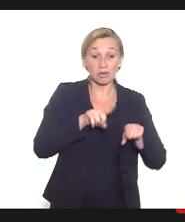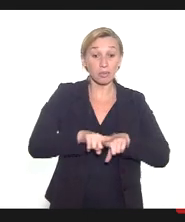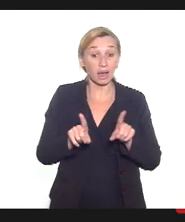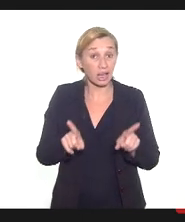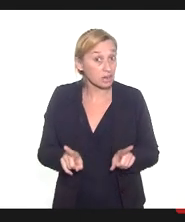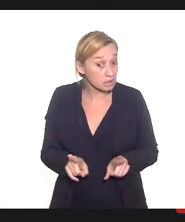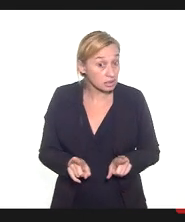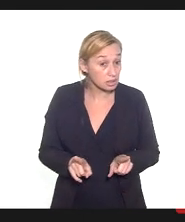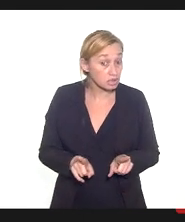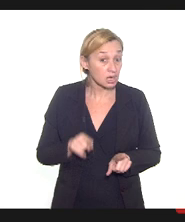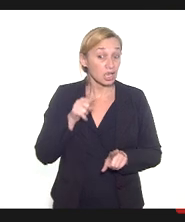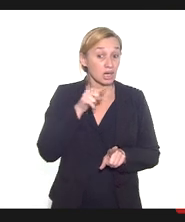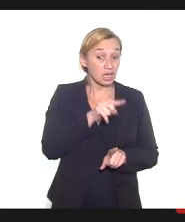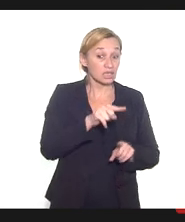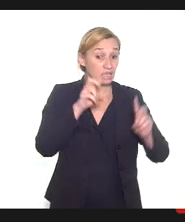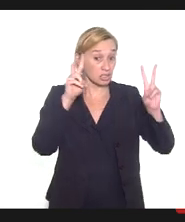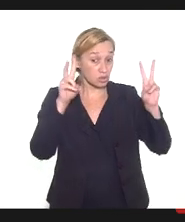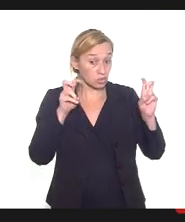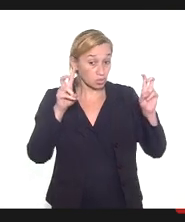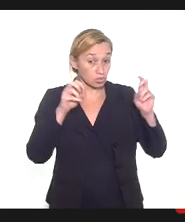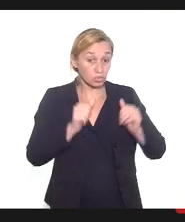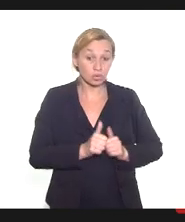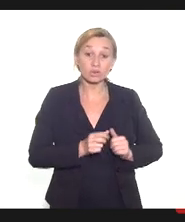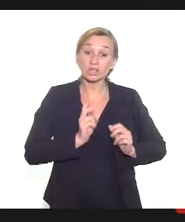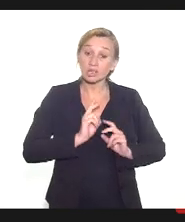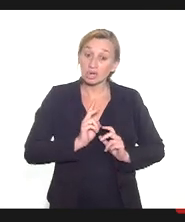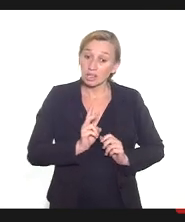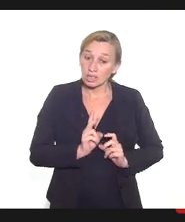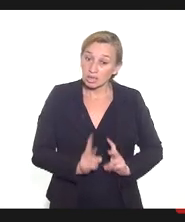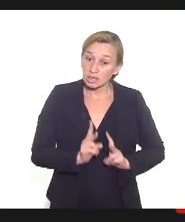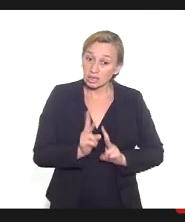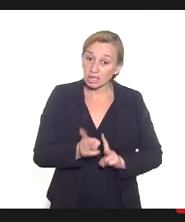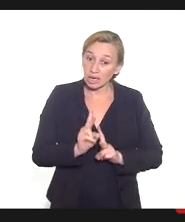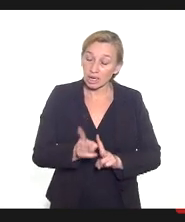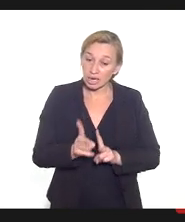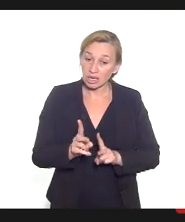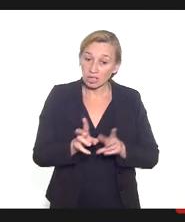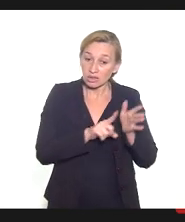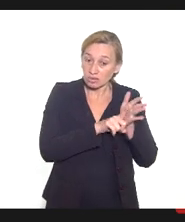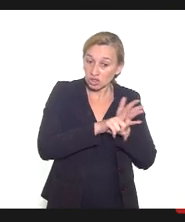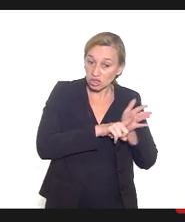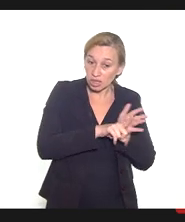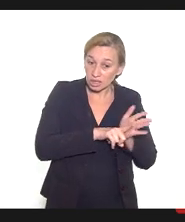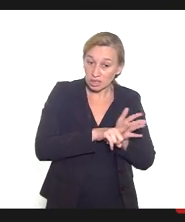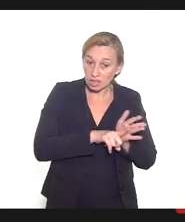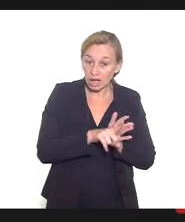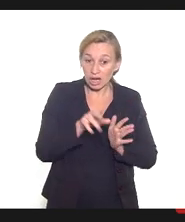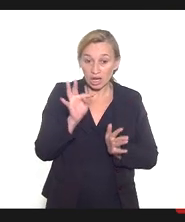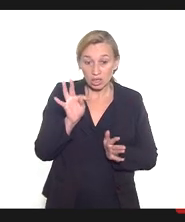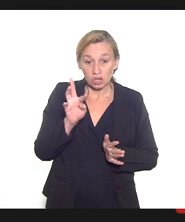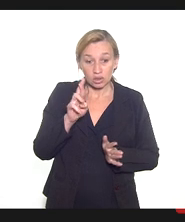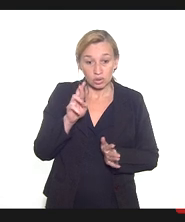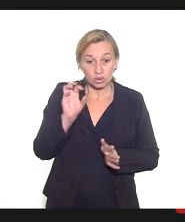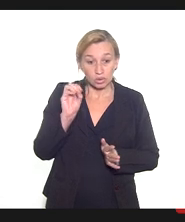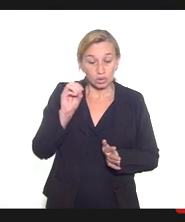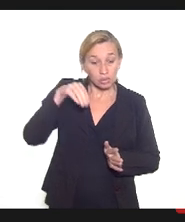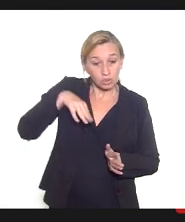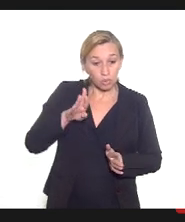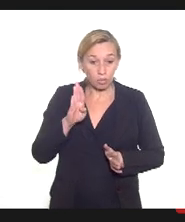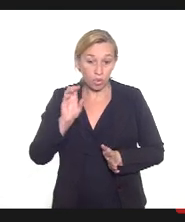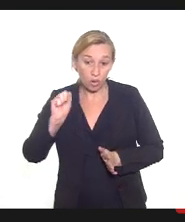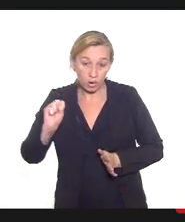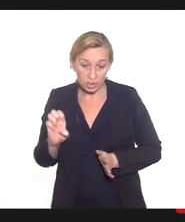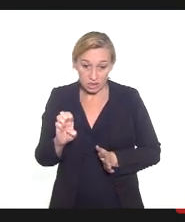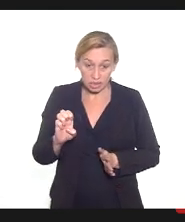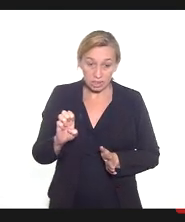esse caso segue ainda em investigação, a trombose trombocitopênica imune